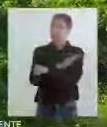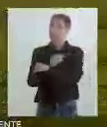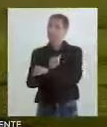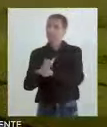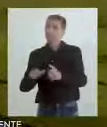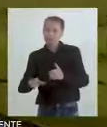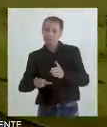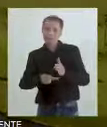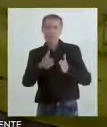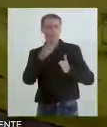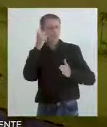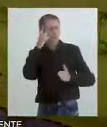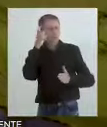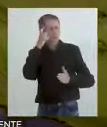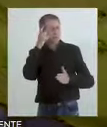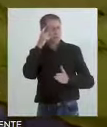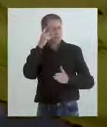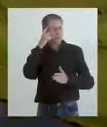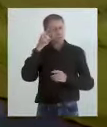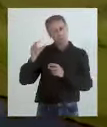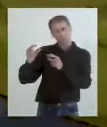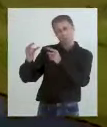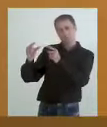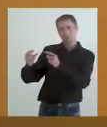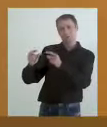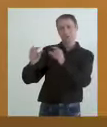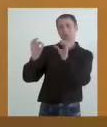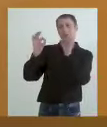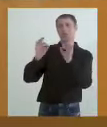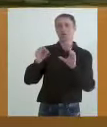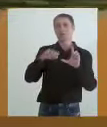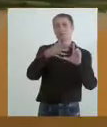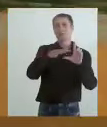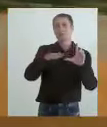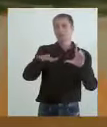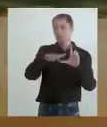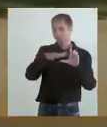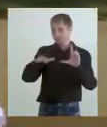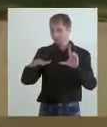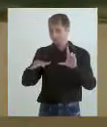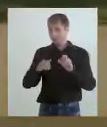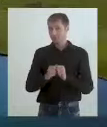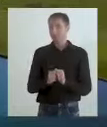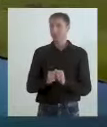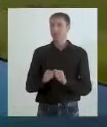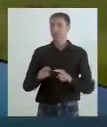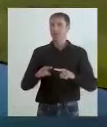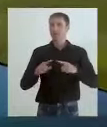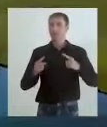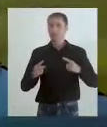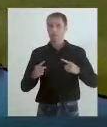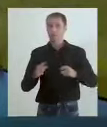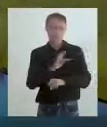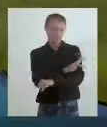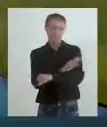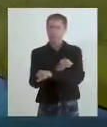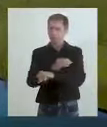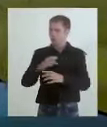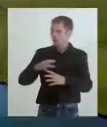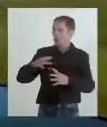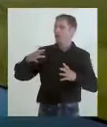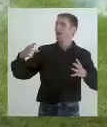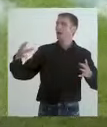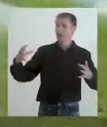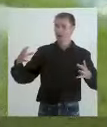Tocantins, o primeiro lugar que vem à mente é o nosso pedacinho do paraíso, o Jalapão. Mas em um estado do